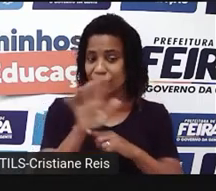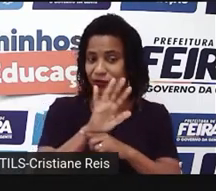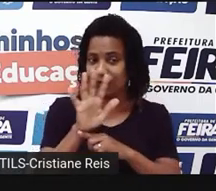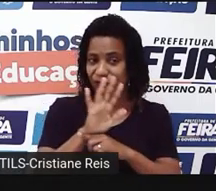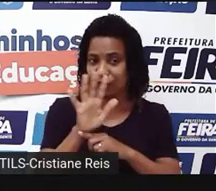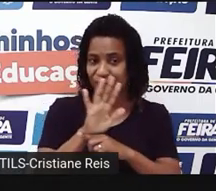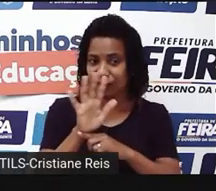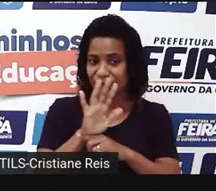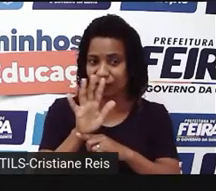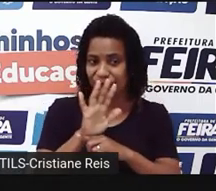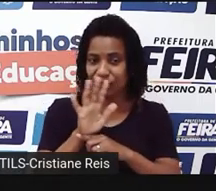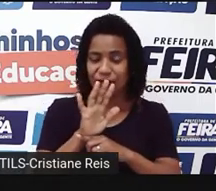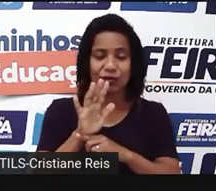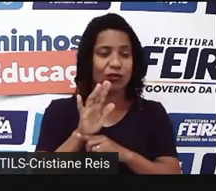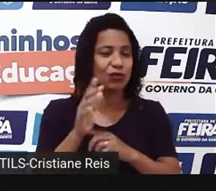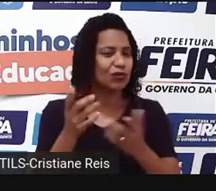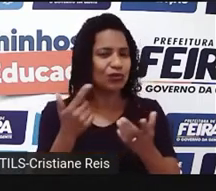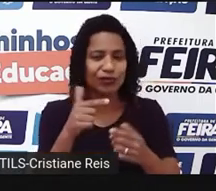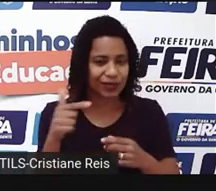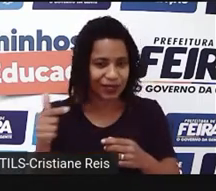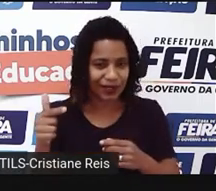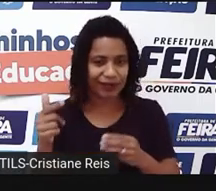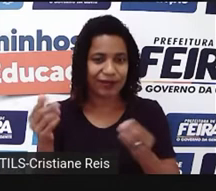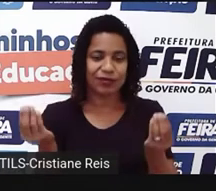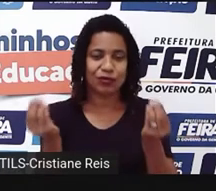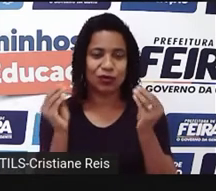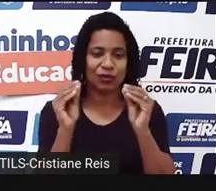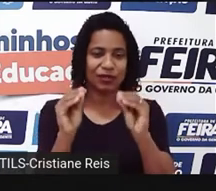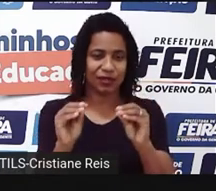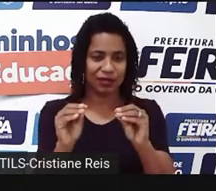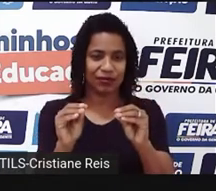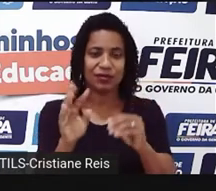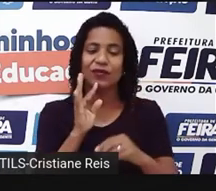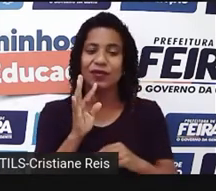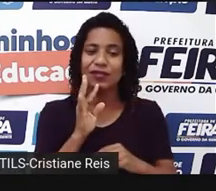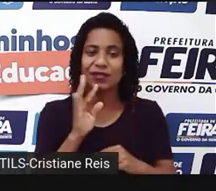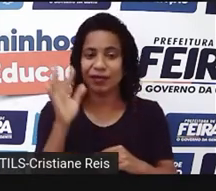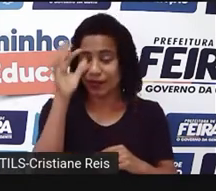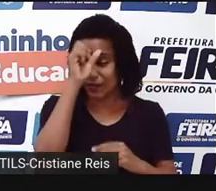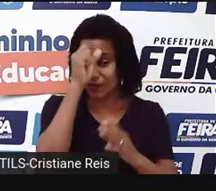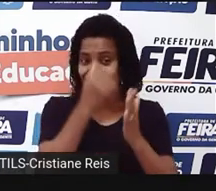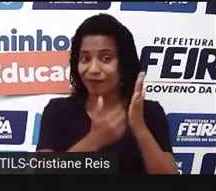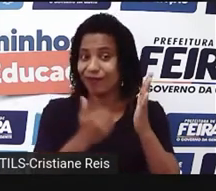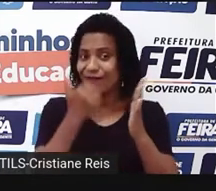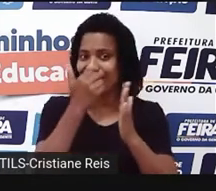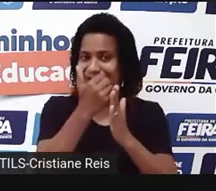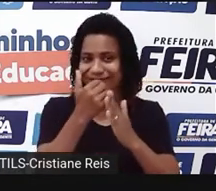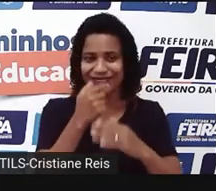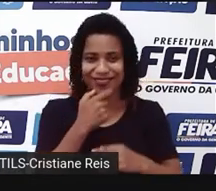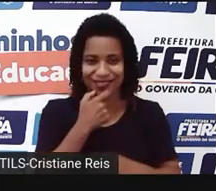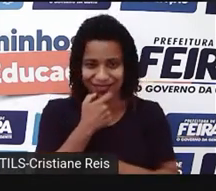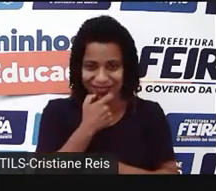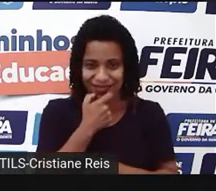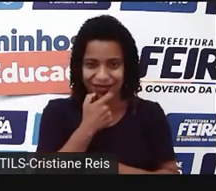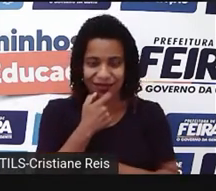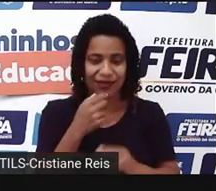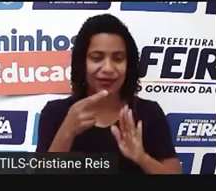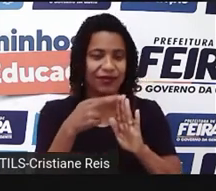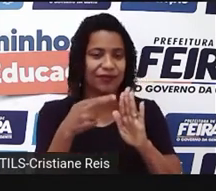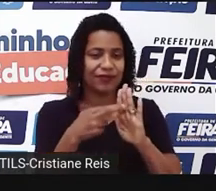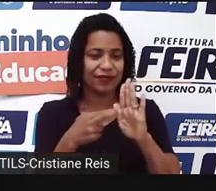né? Mas eu trouxe para vocês, para ampliar os conhecimentos de vocês sobre a língua. Então, vejam aqui esta regra.